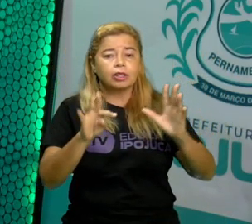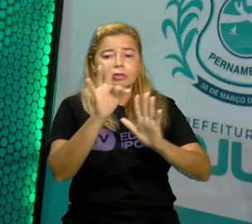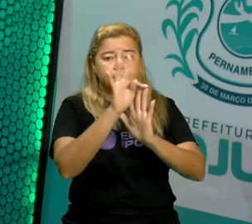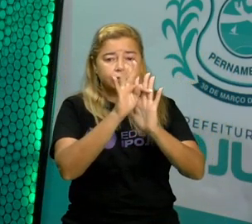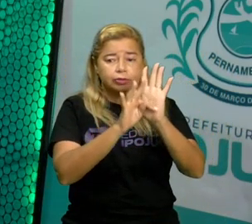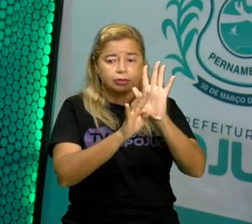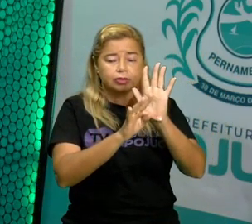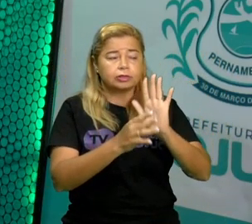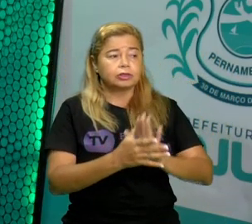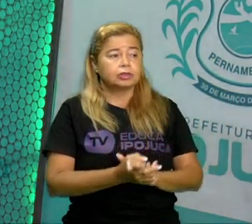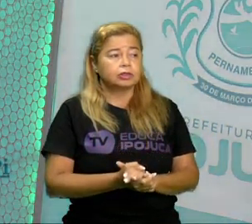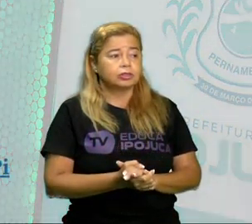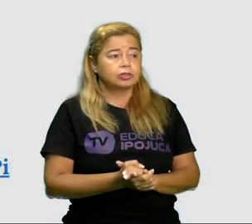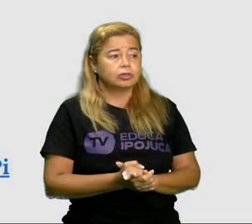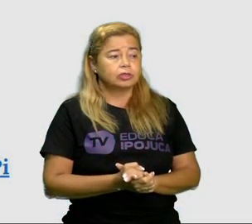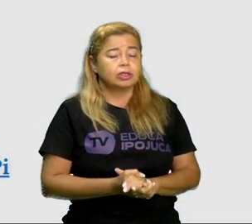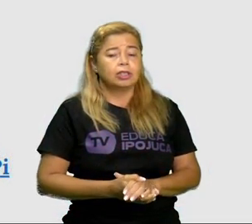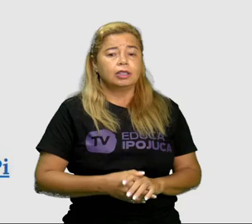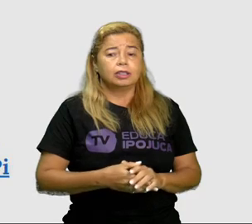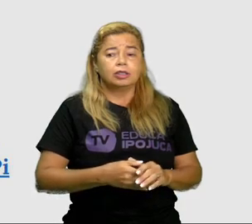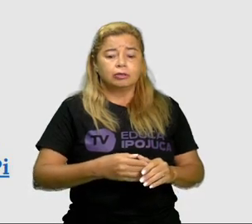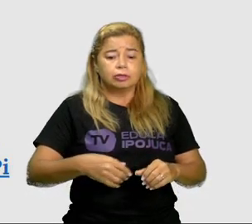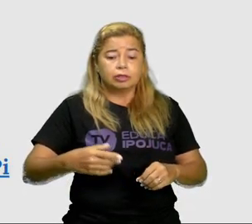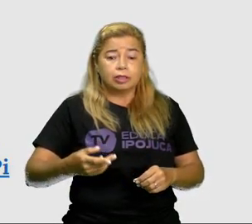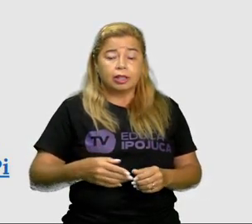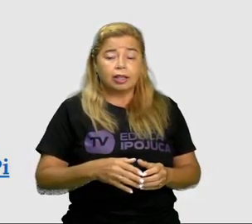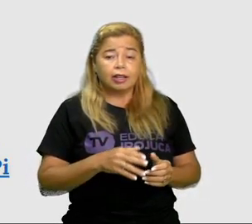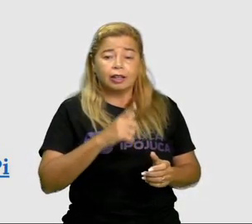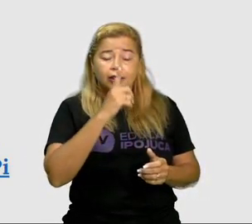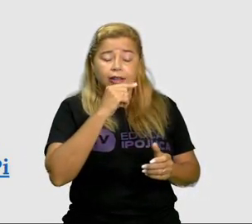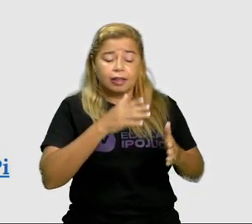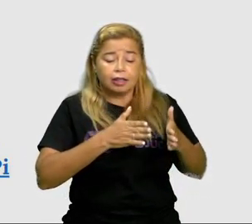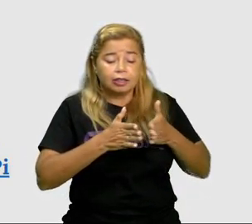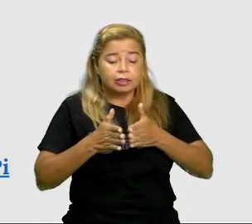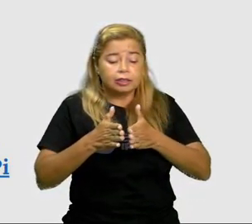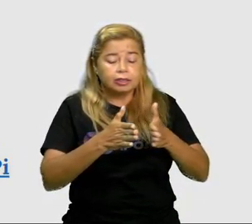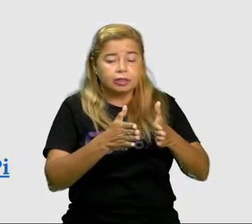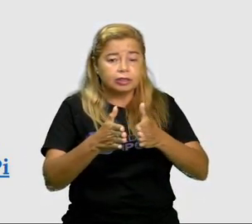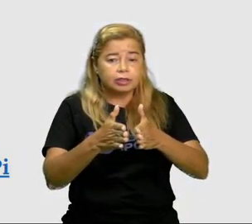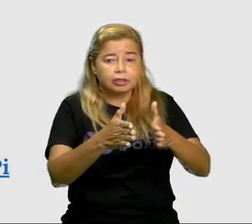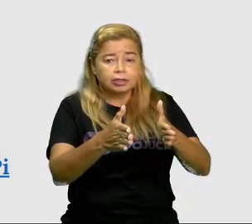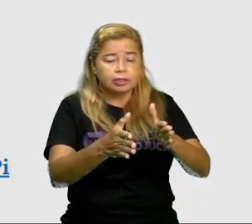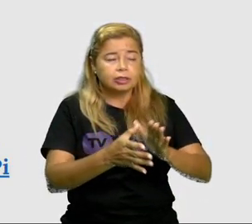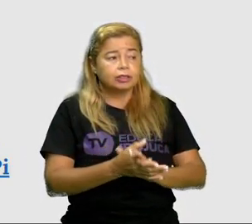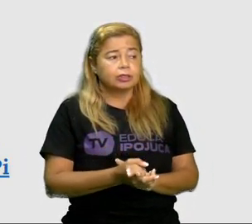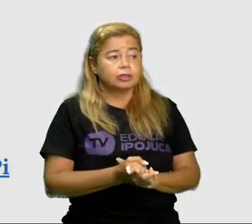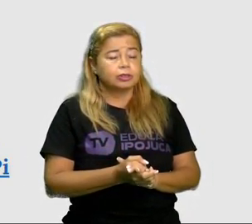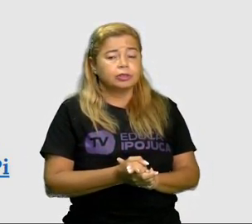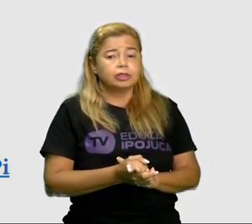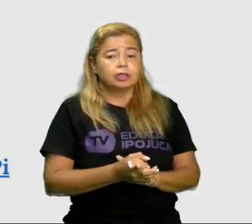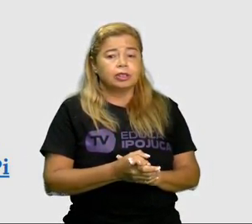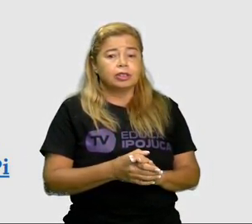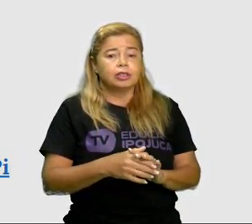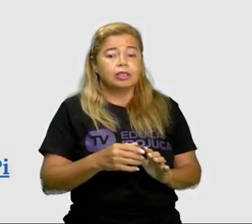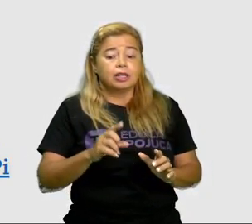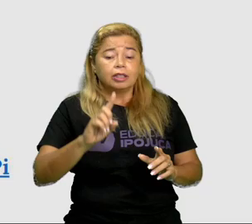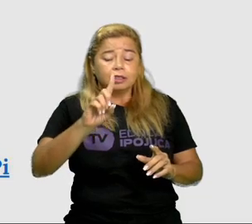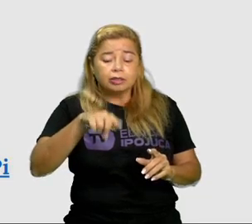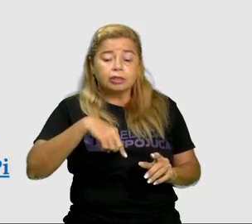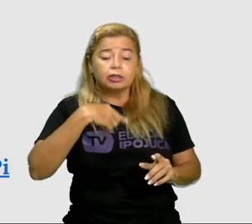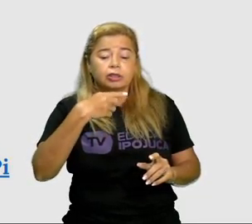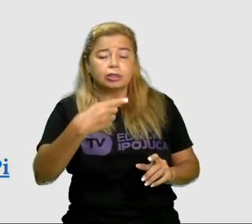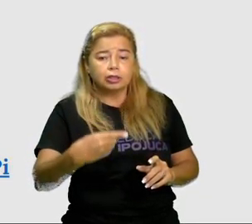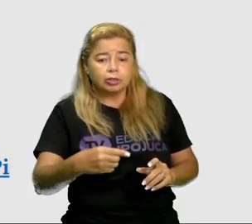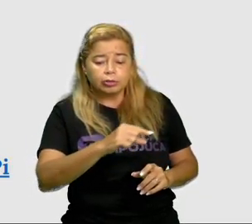Temos aí, na beira do rio. E lá no último versinho da quadrinha,